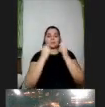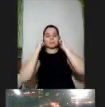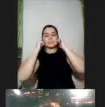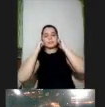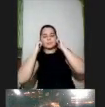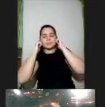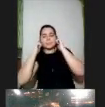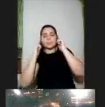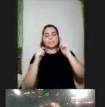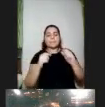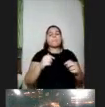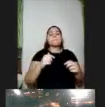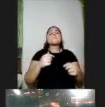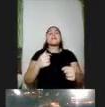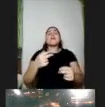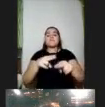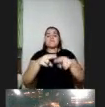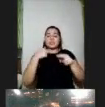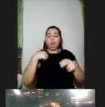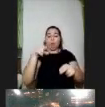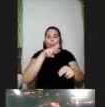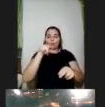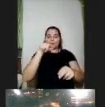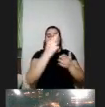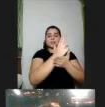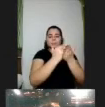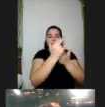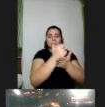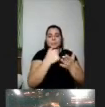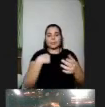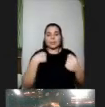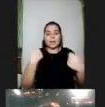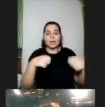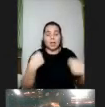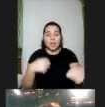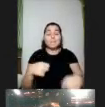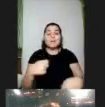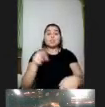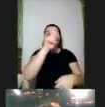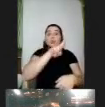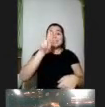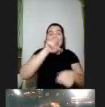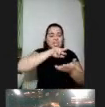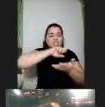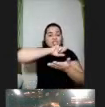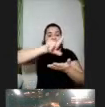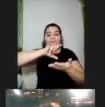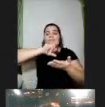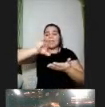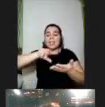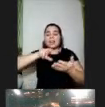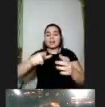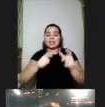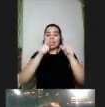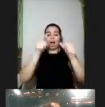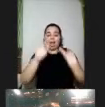começou a usá-la muito e aí ele falou gente eu tenho que acionar áreas diferentes do meu cérebro e aí quando ele queria ir para